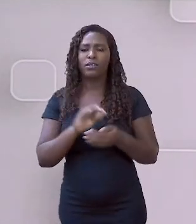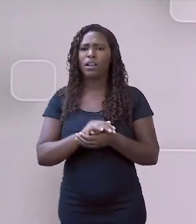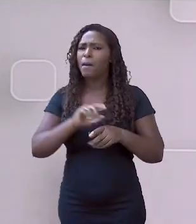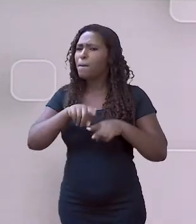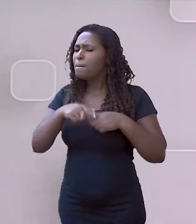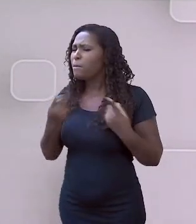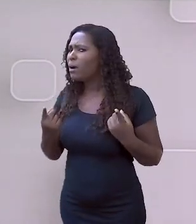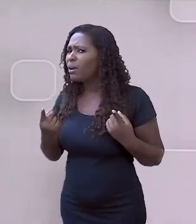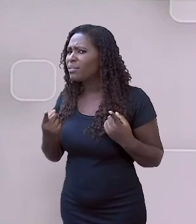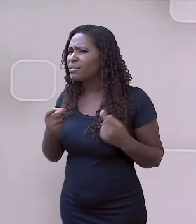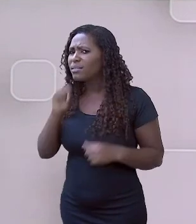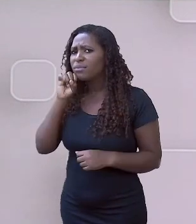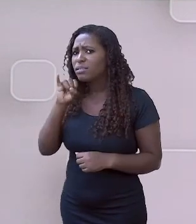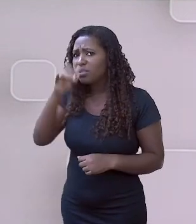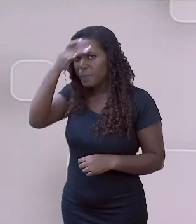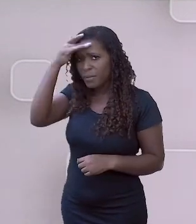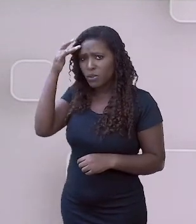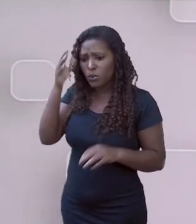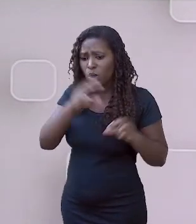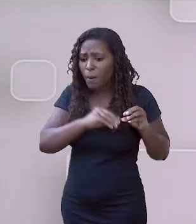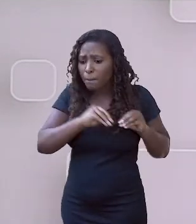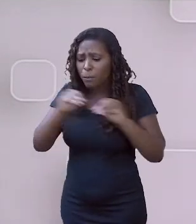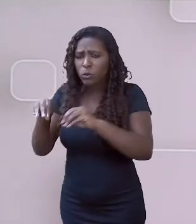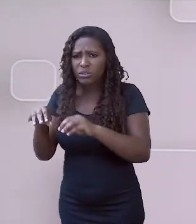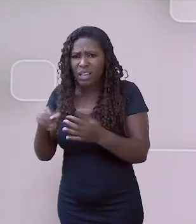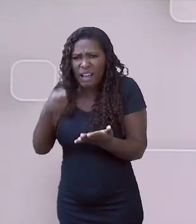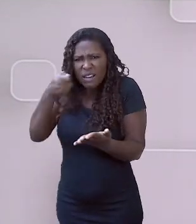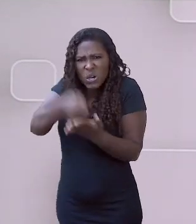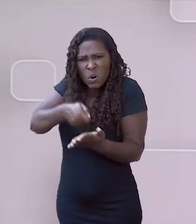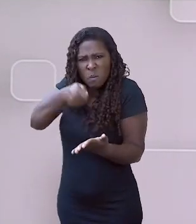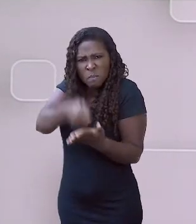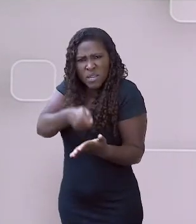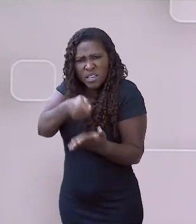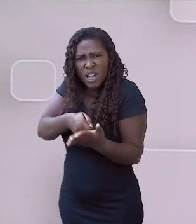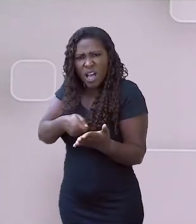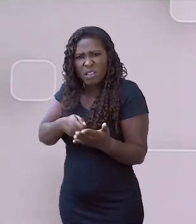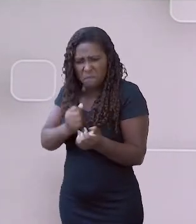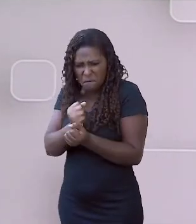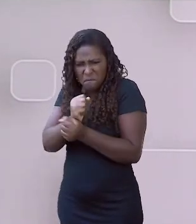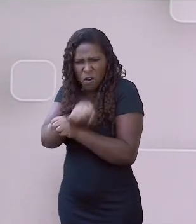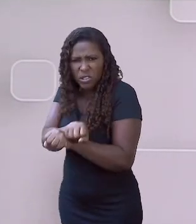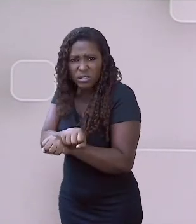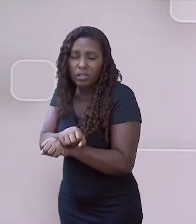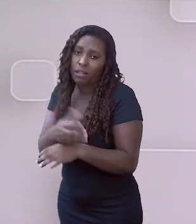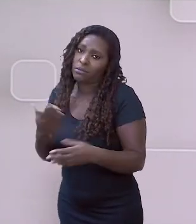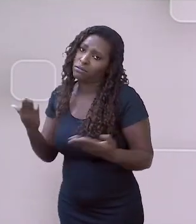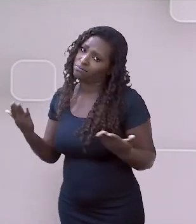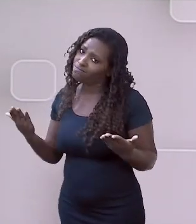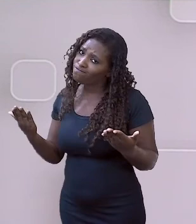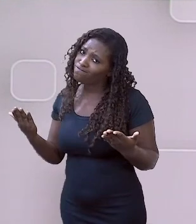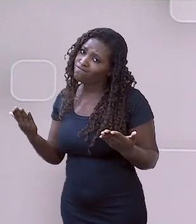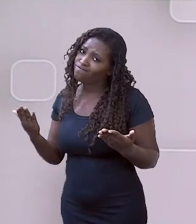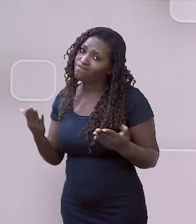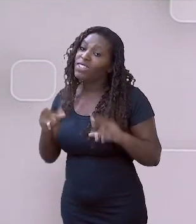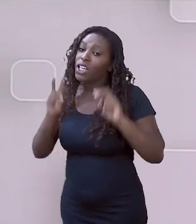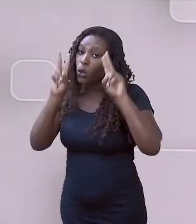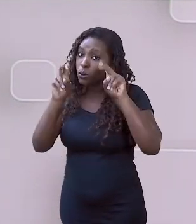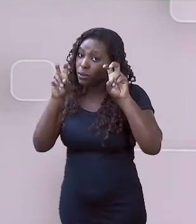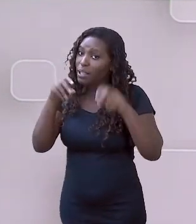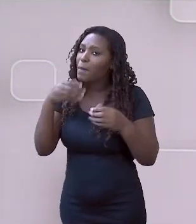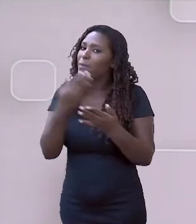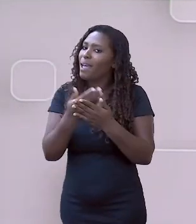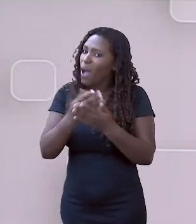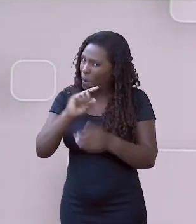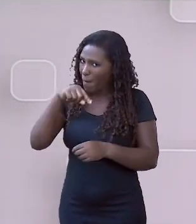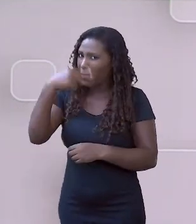problemas que eu enfrento nessa migração? Será o tema da nossa próxima aula. Tranquilo?